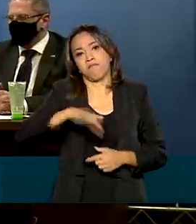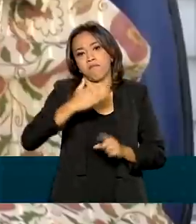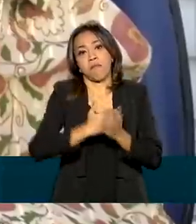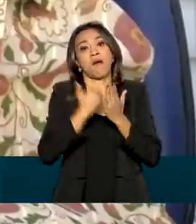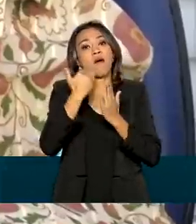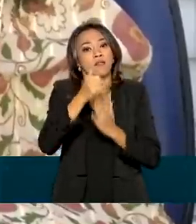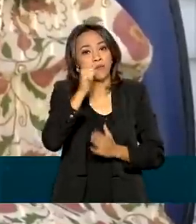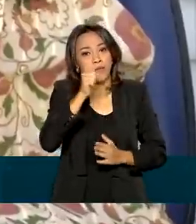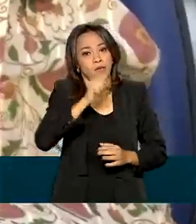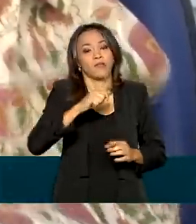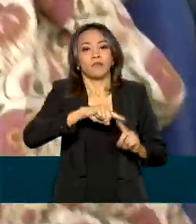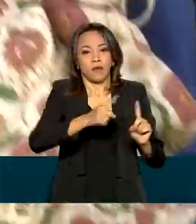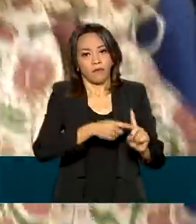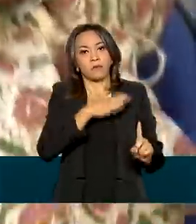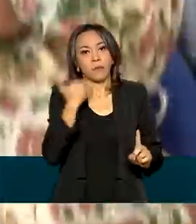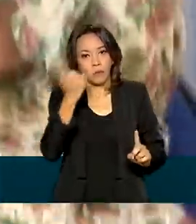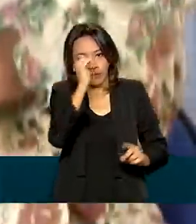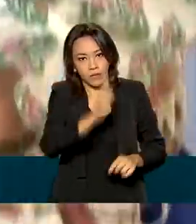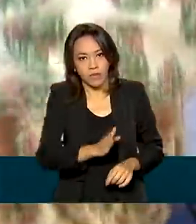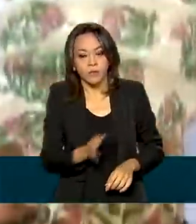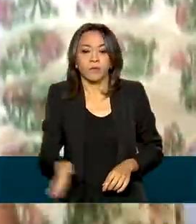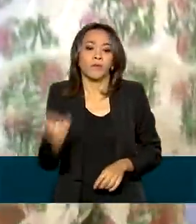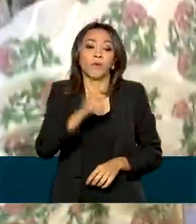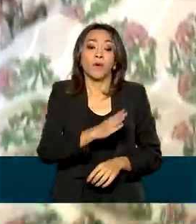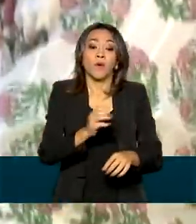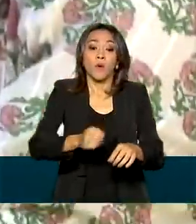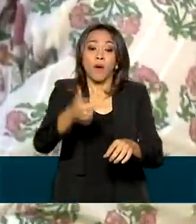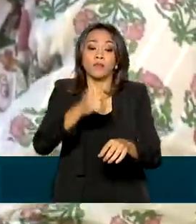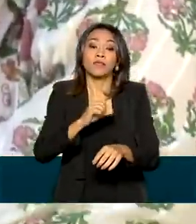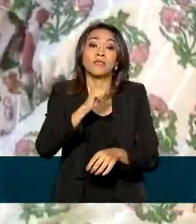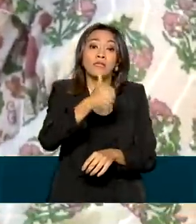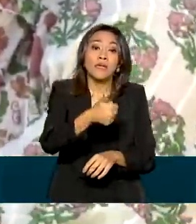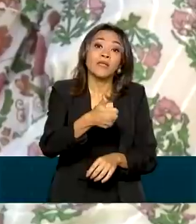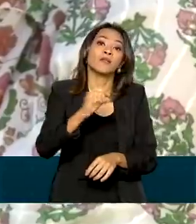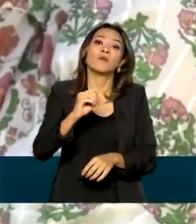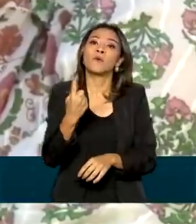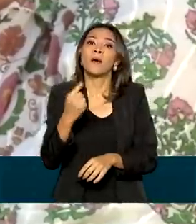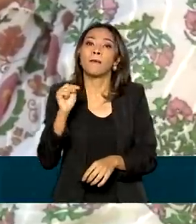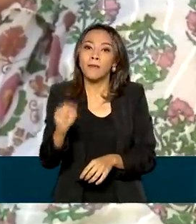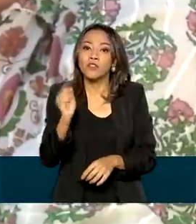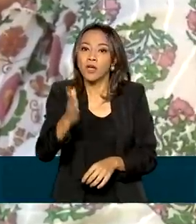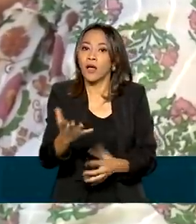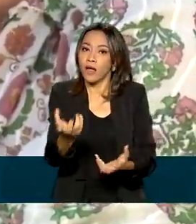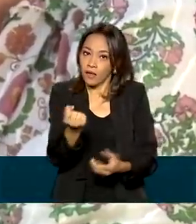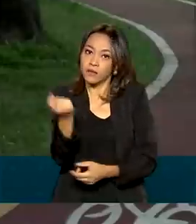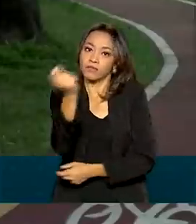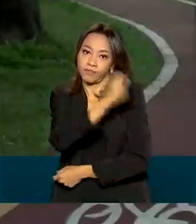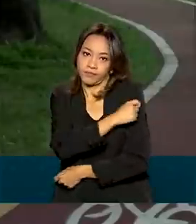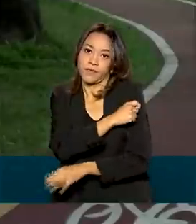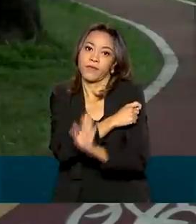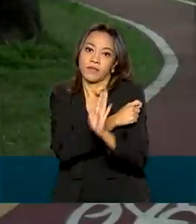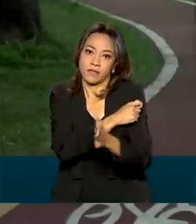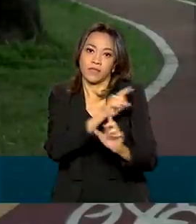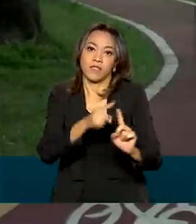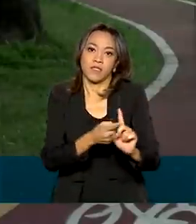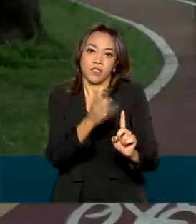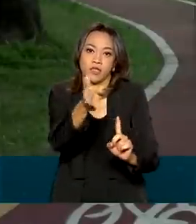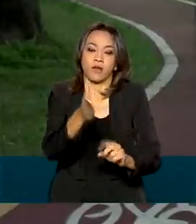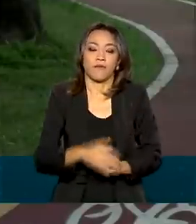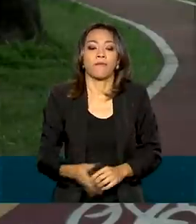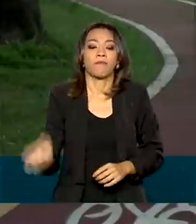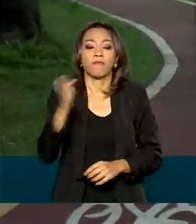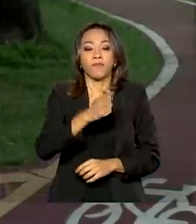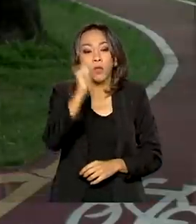nosso país. Quase 101 mil grávidas e puéperas já receberam a primeira dose da vacina contra a doença. O Brasil faz